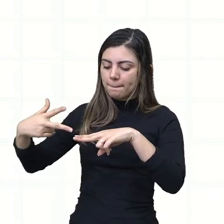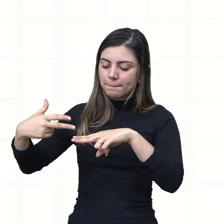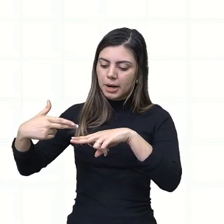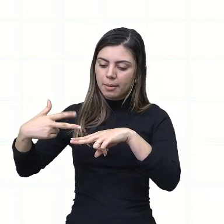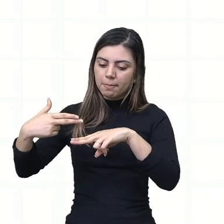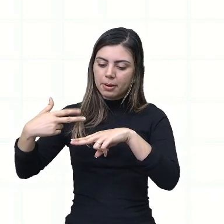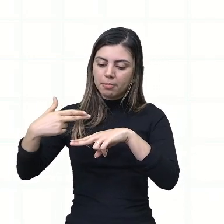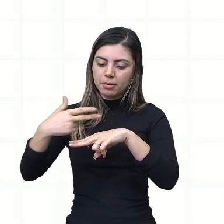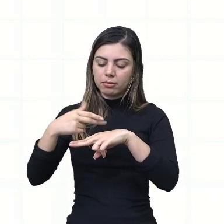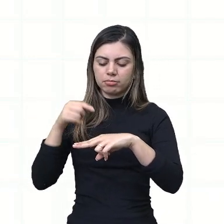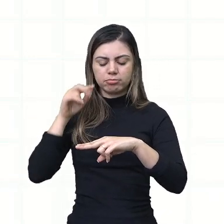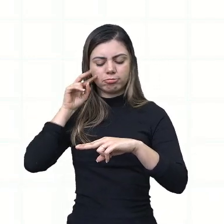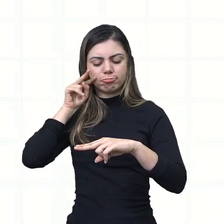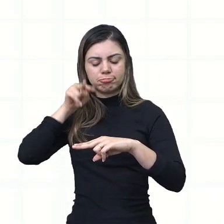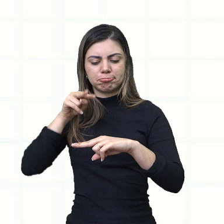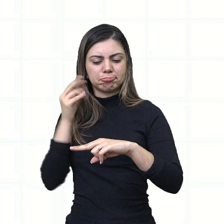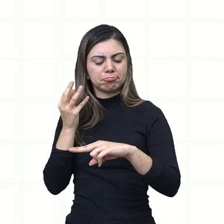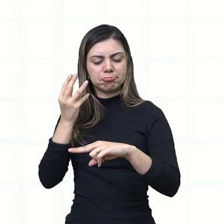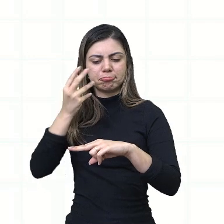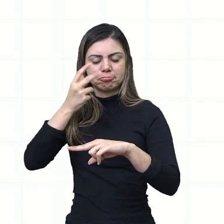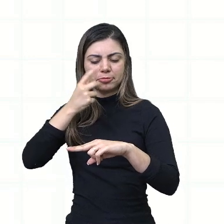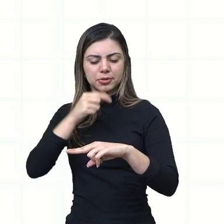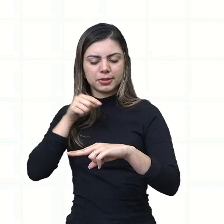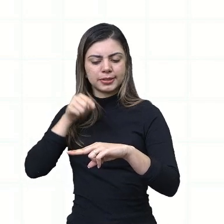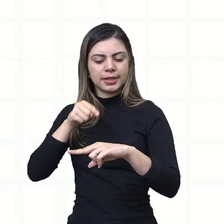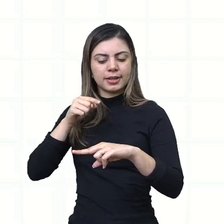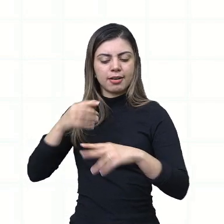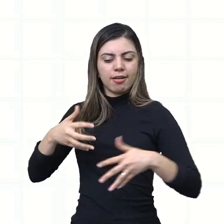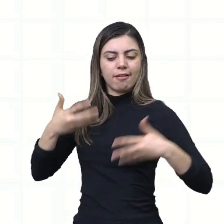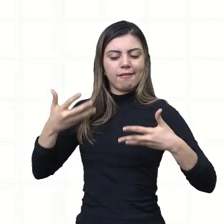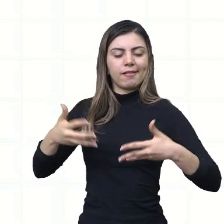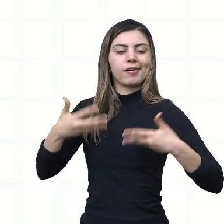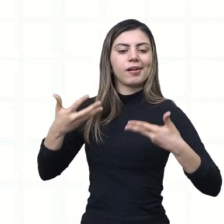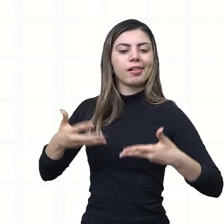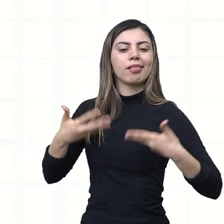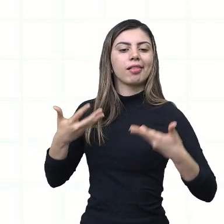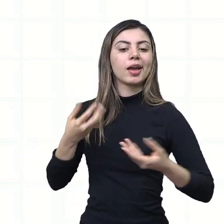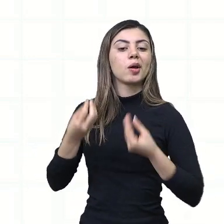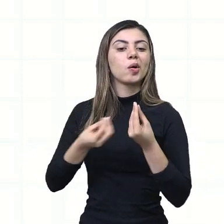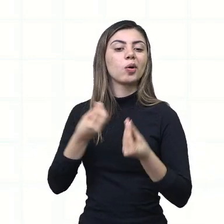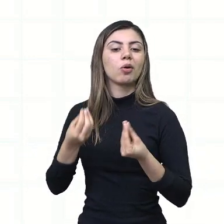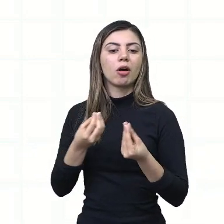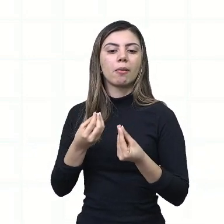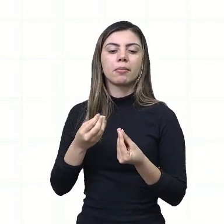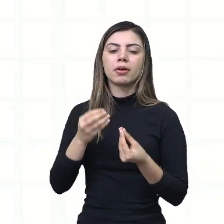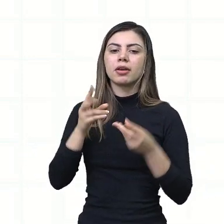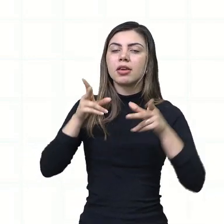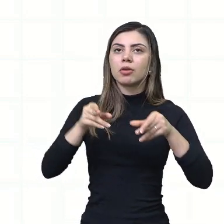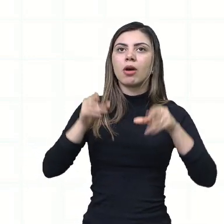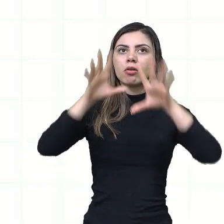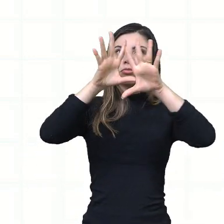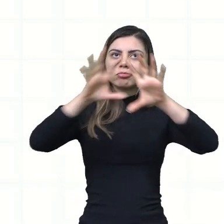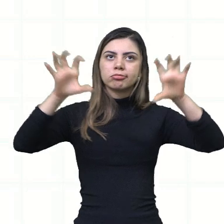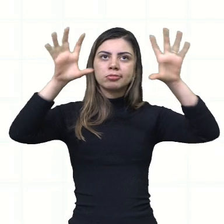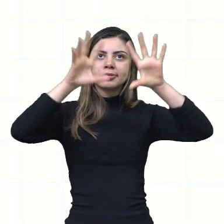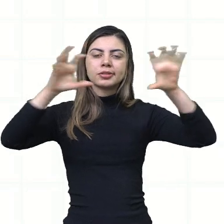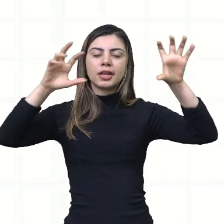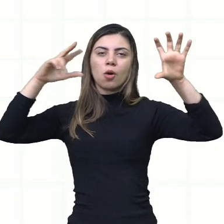que linda e alegre menina encontrou correndo no céu, lá